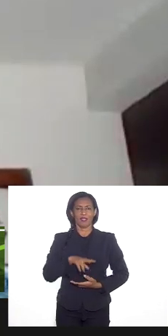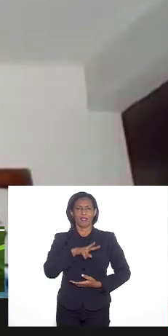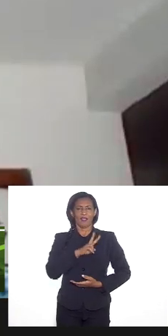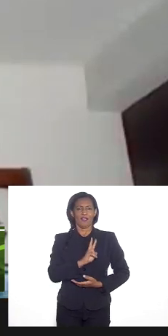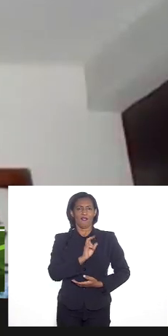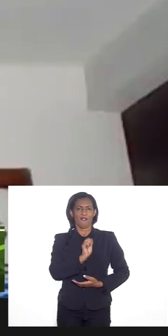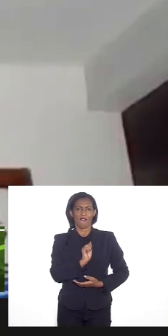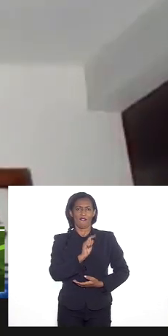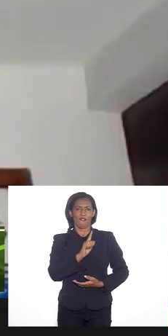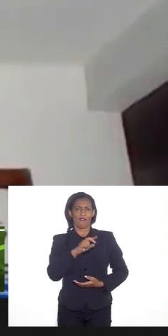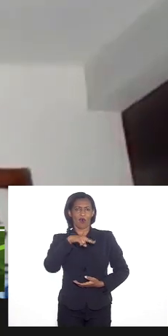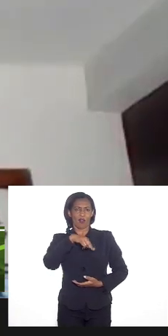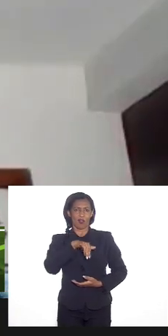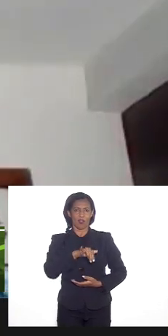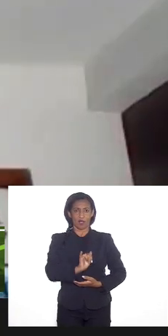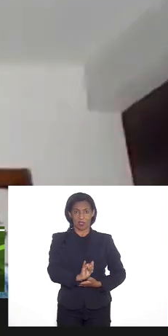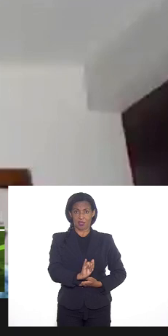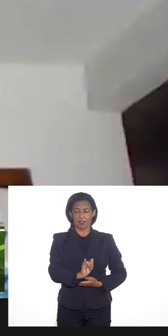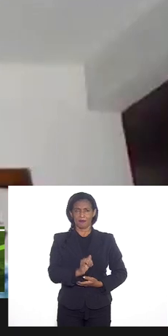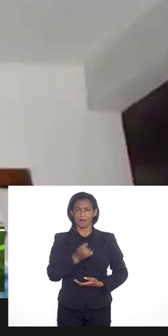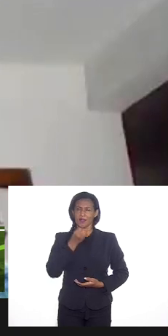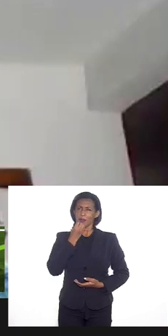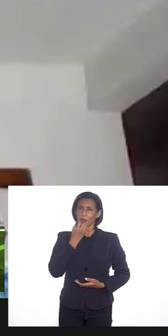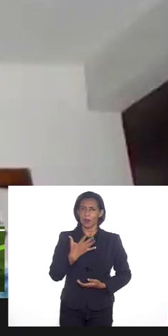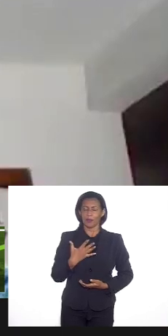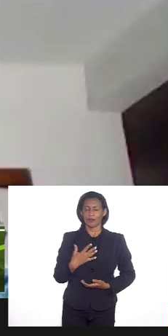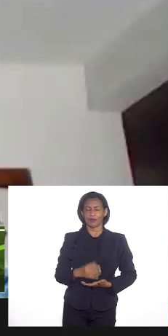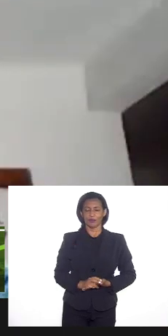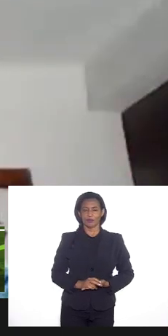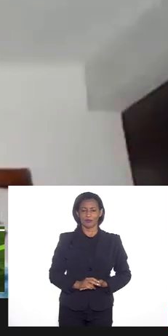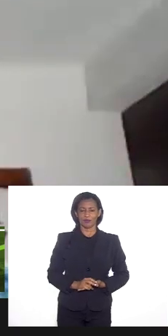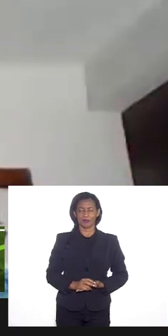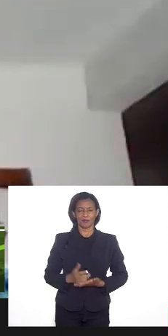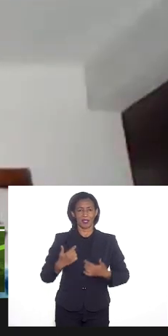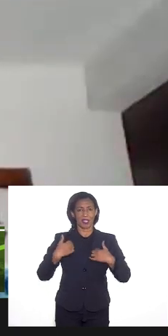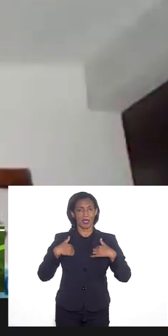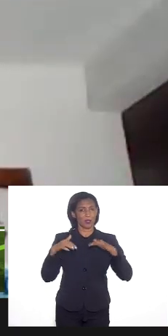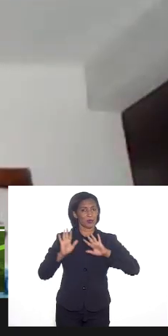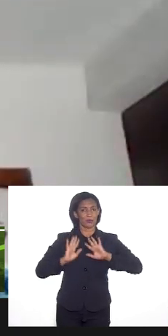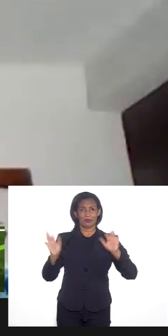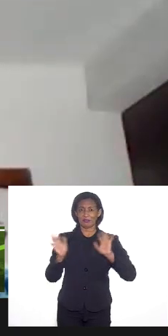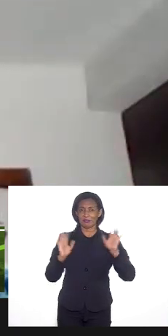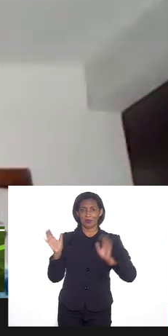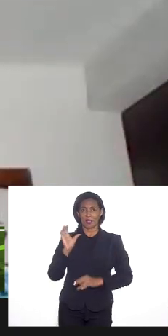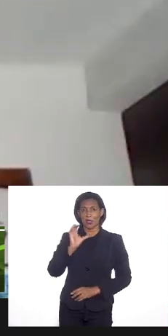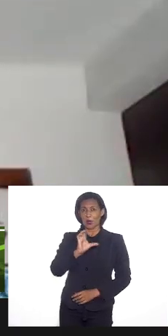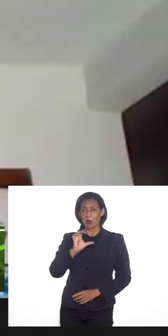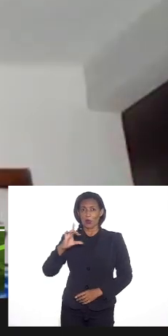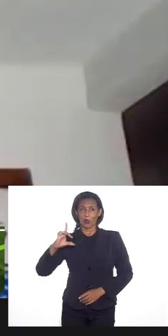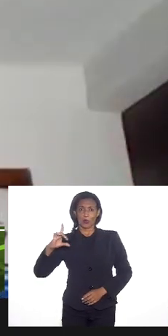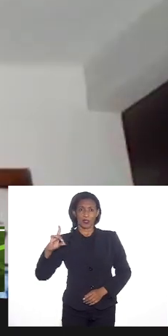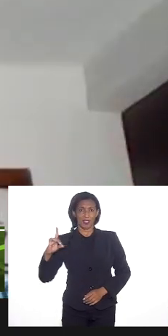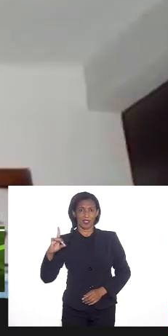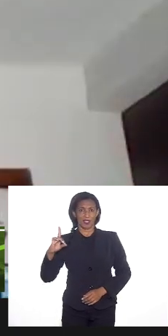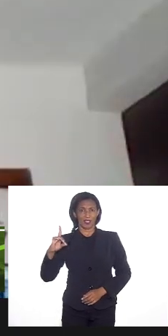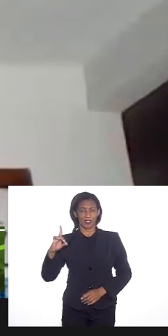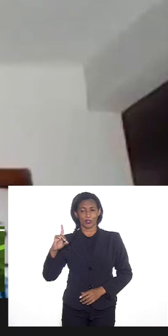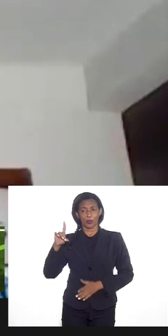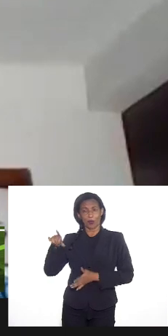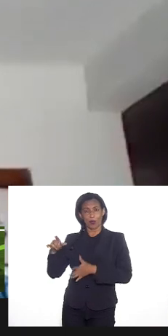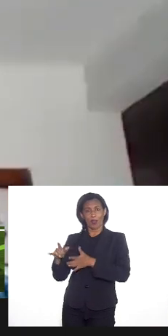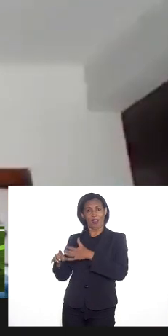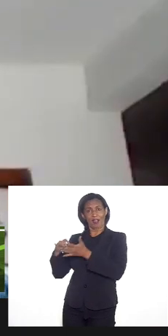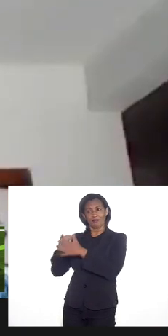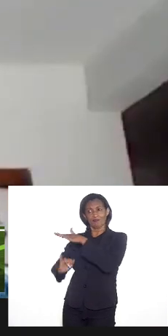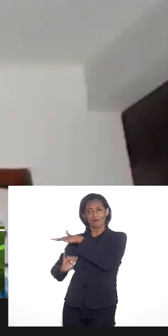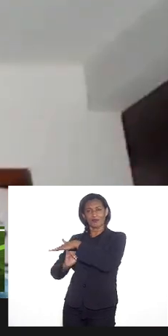Valnei. Bom, é só retificando que hoje eu não sou mais coordenador do Centro de Referência de Liberdade Religiosa